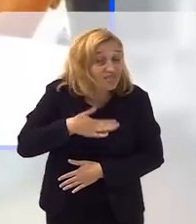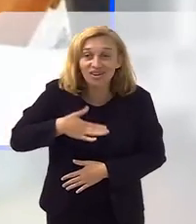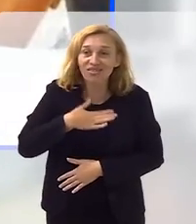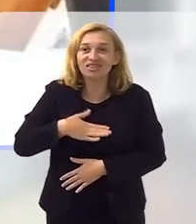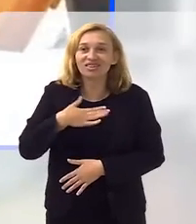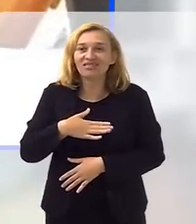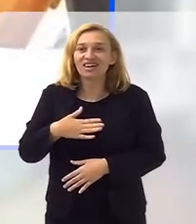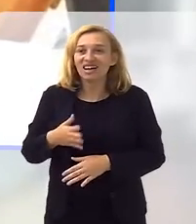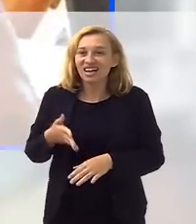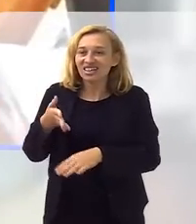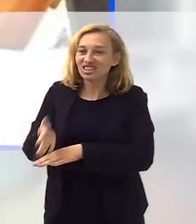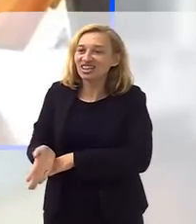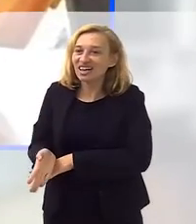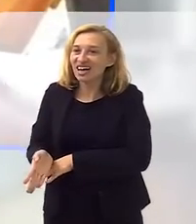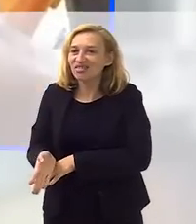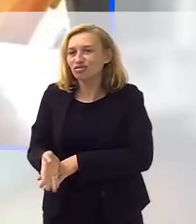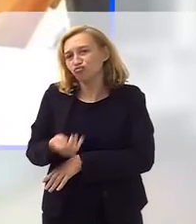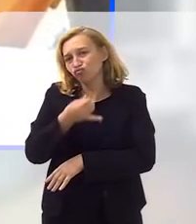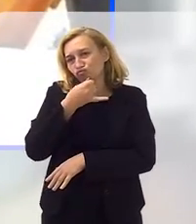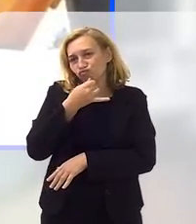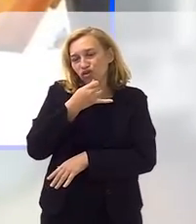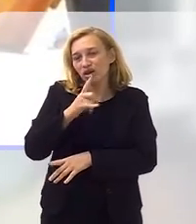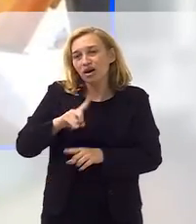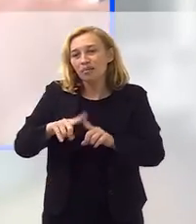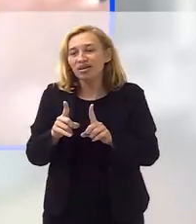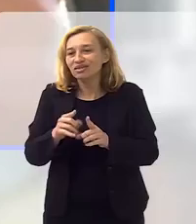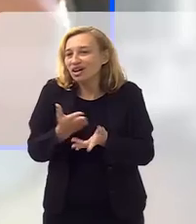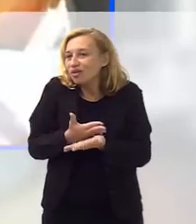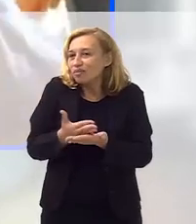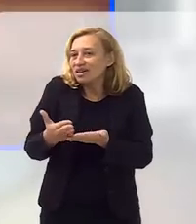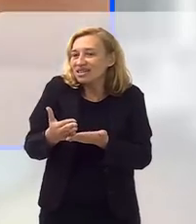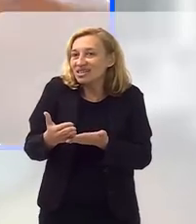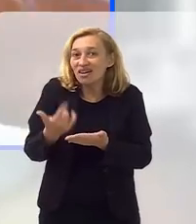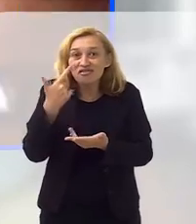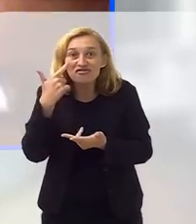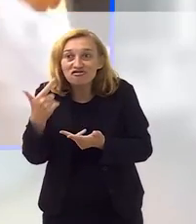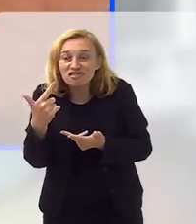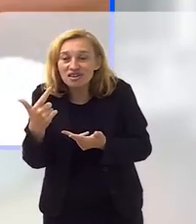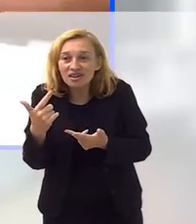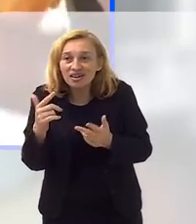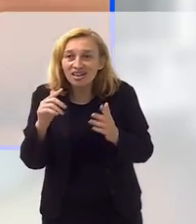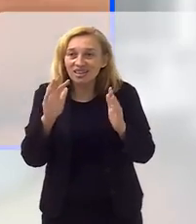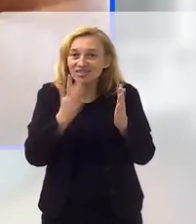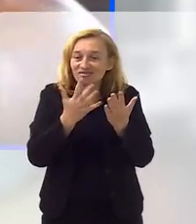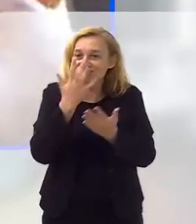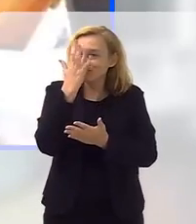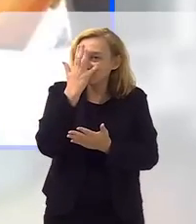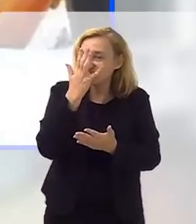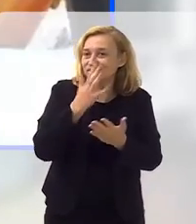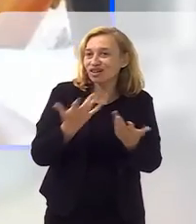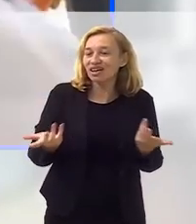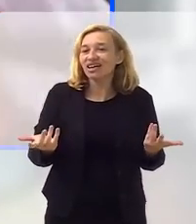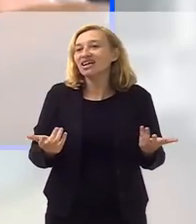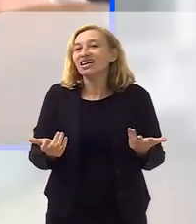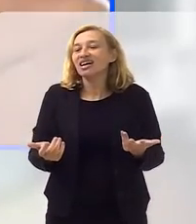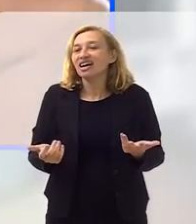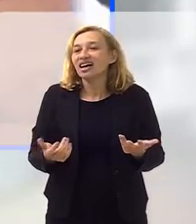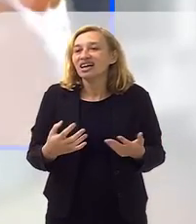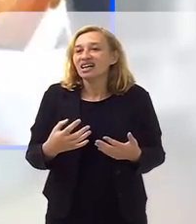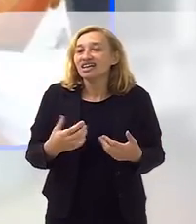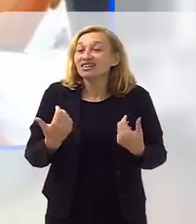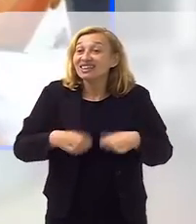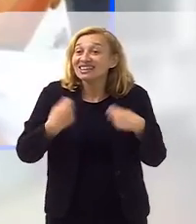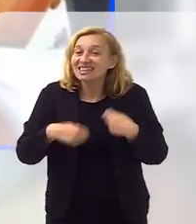gostava daquele clima, né, ela chegava às vezes meio chateada, mas quando ela começava, ela via aquele fervor, e surgiu essa